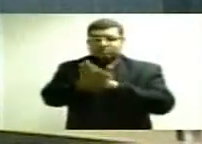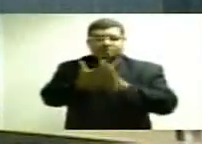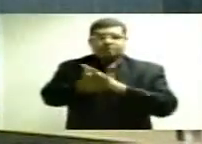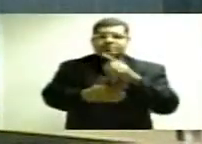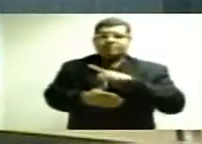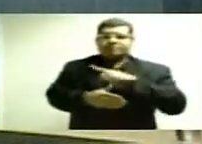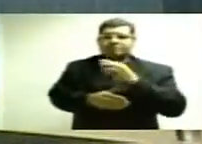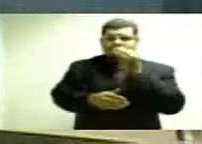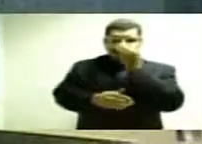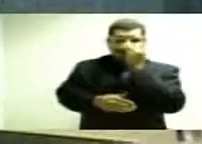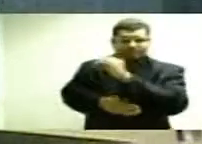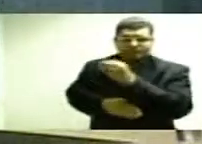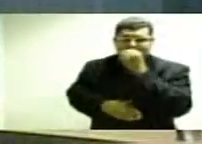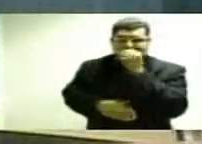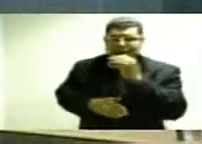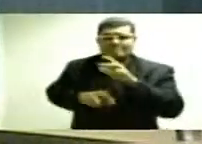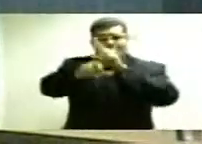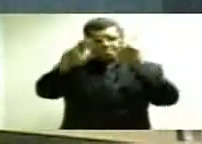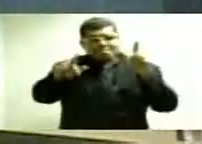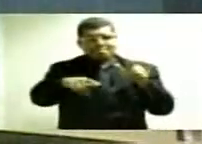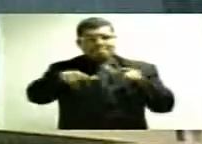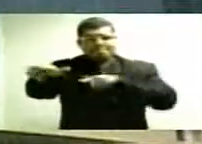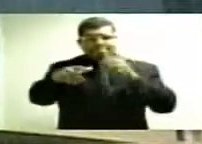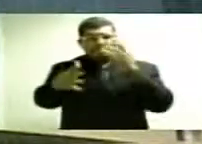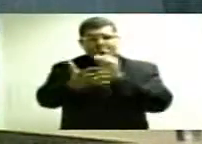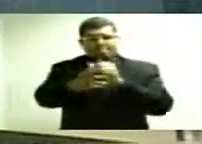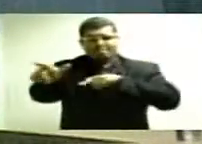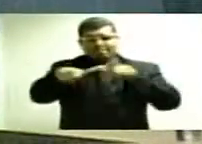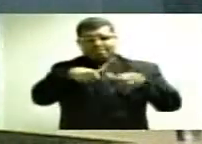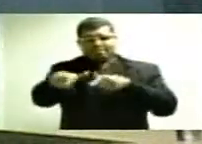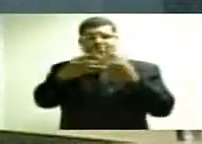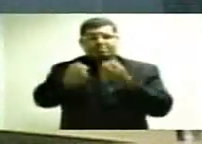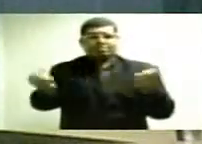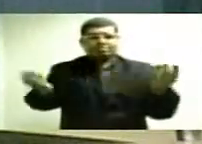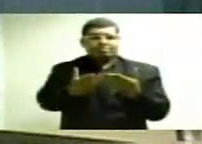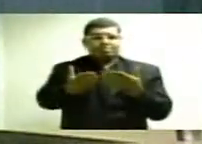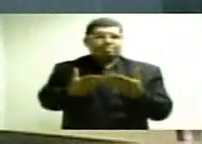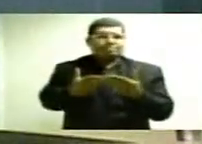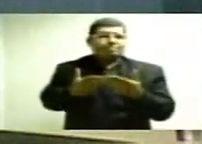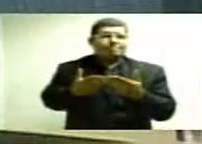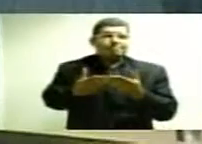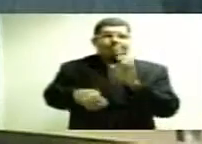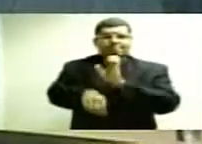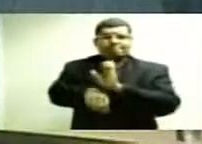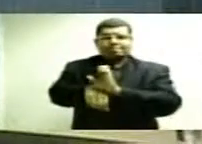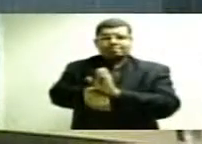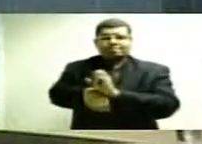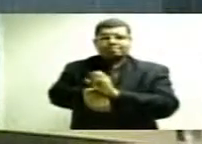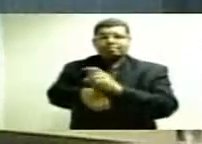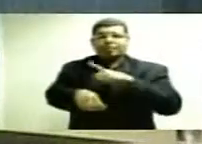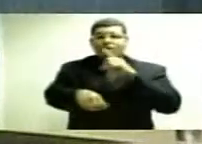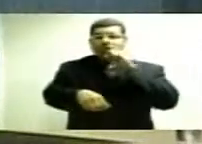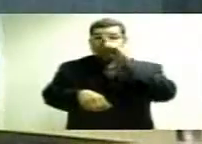tem suspendido uma série de contratos de serviços permanentes. O Estado corre o